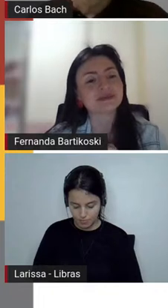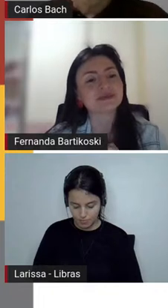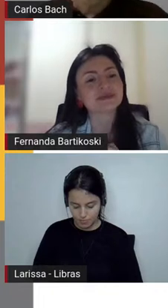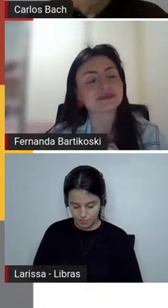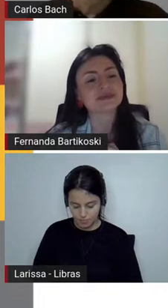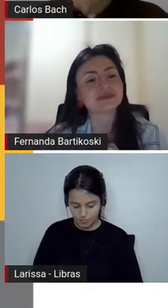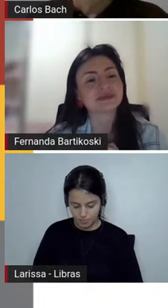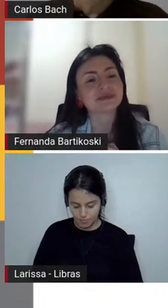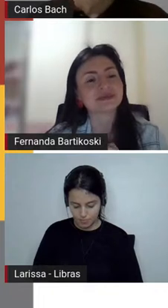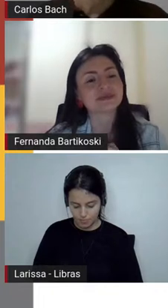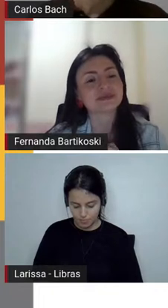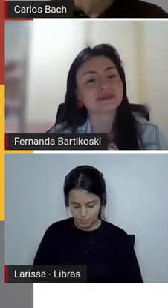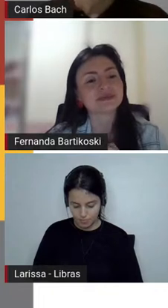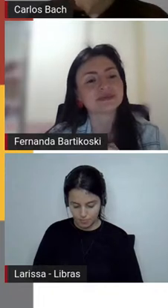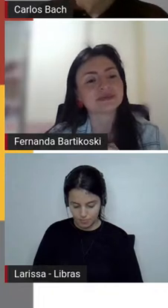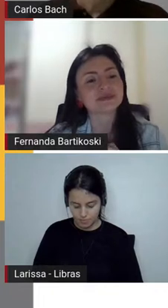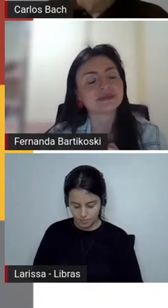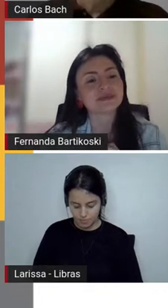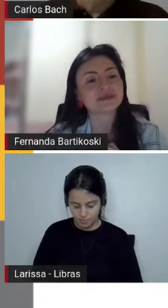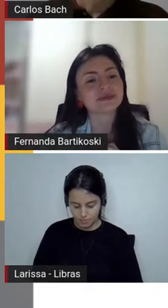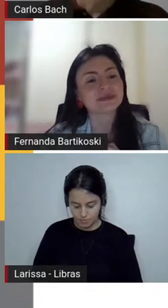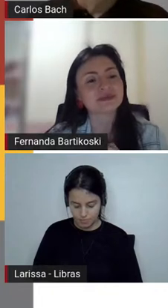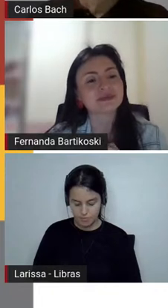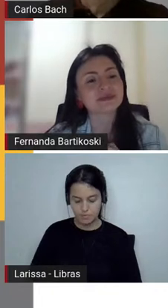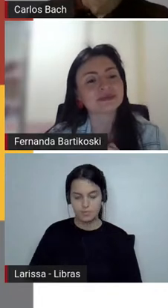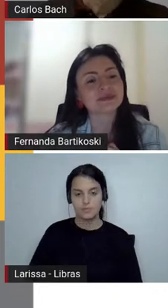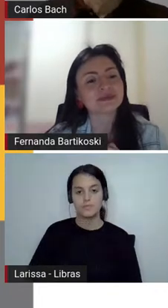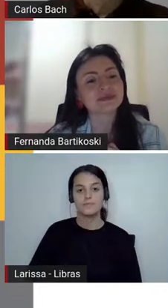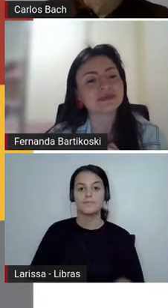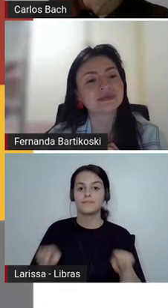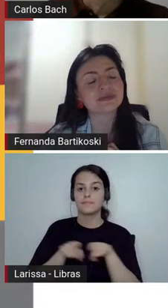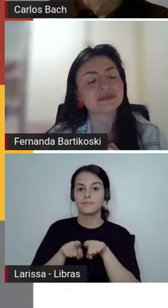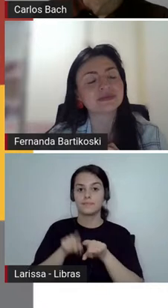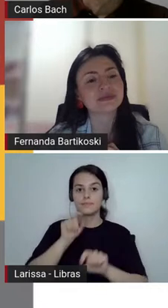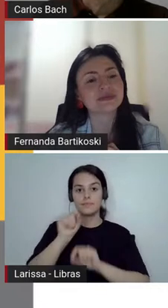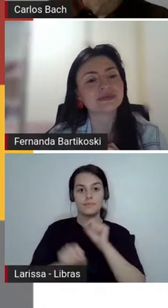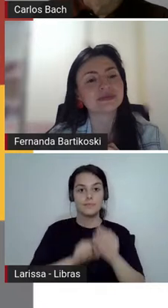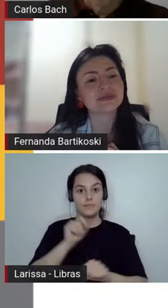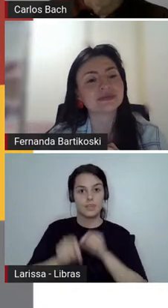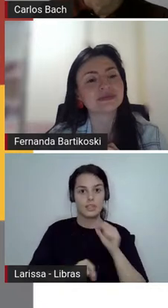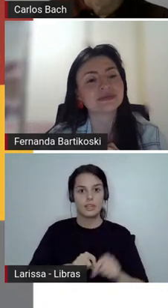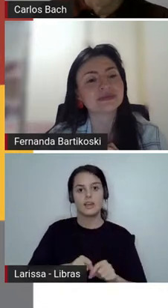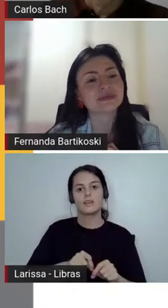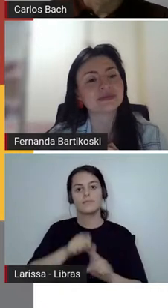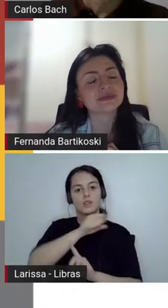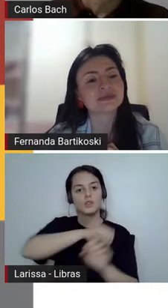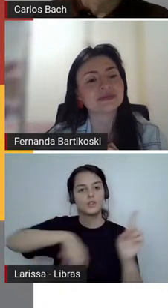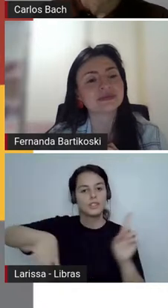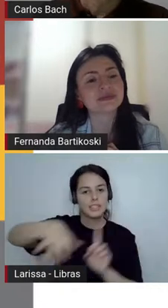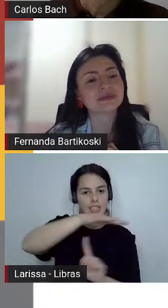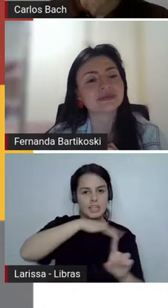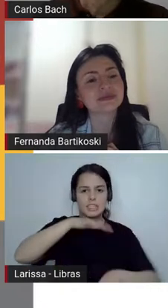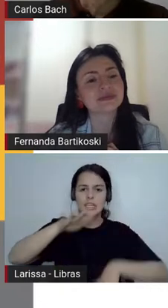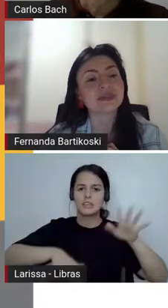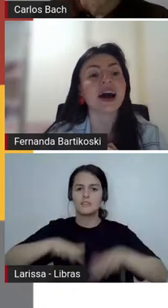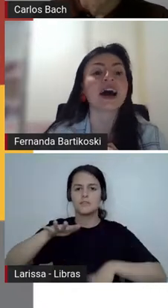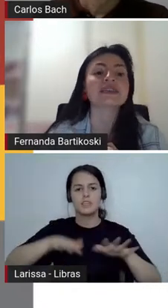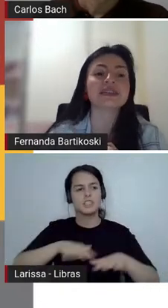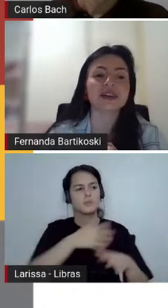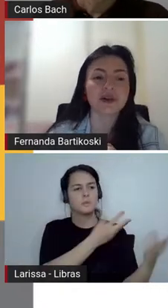Muitas vezes na sociedade nem sempre essa prática é legitimada. Parece que ler é não fazer nada.